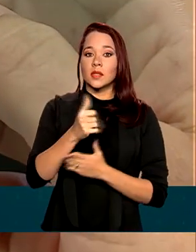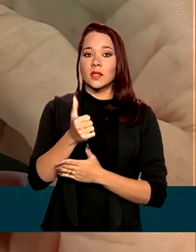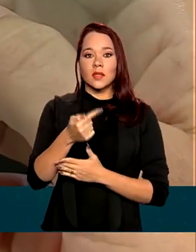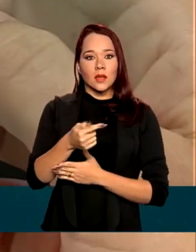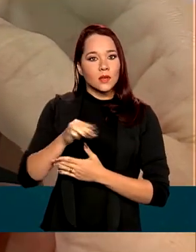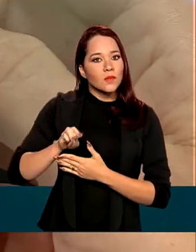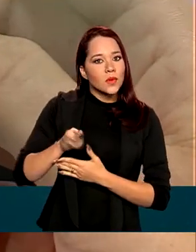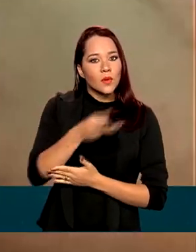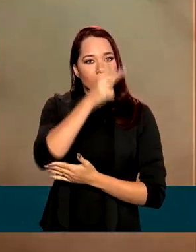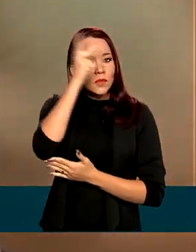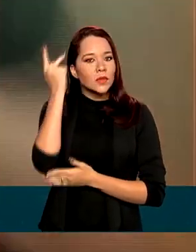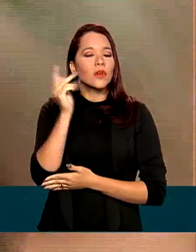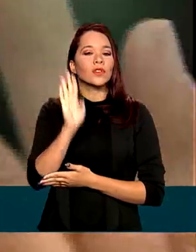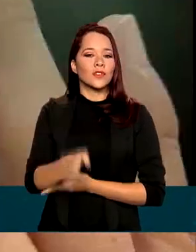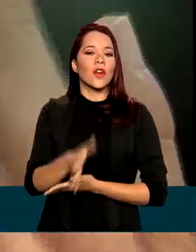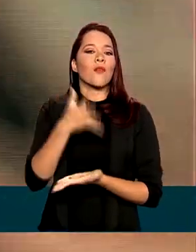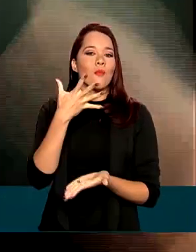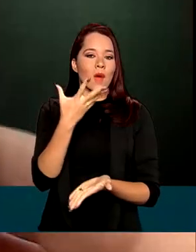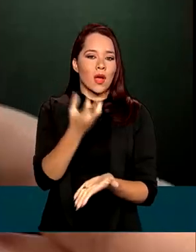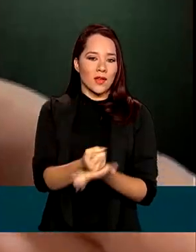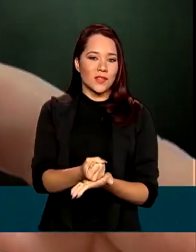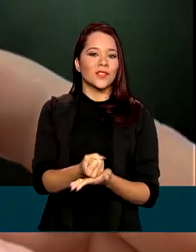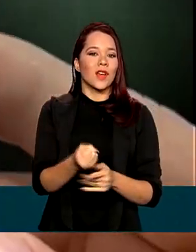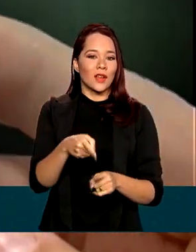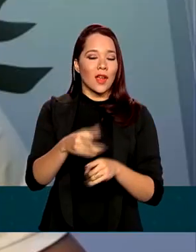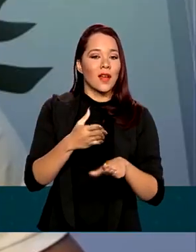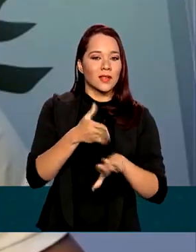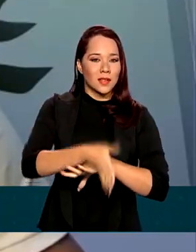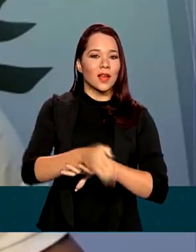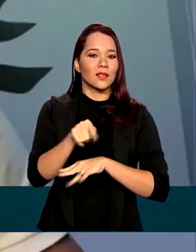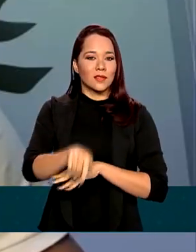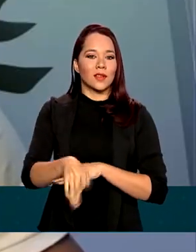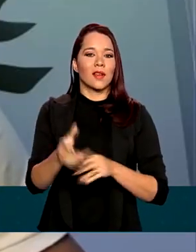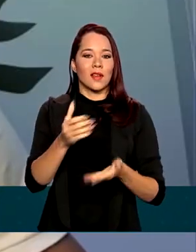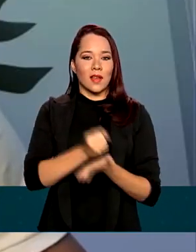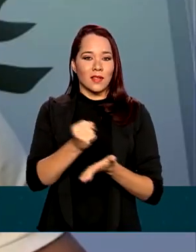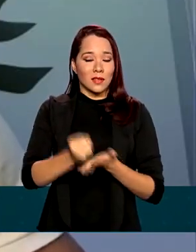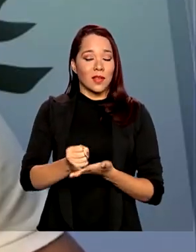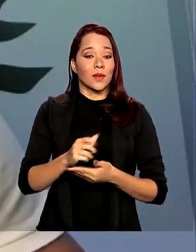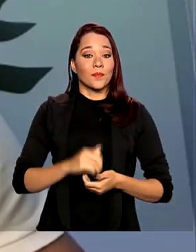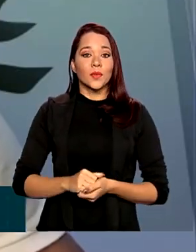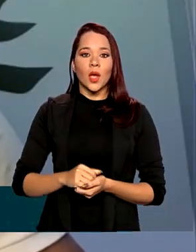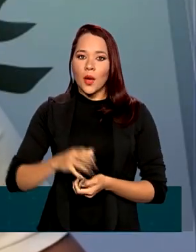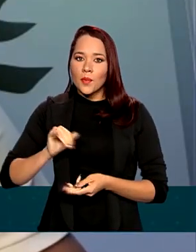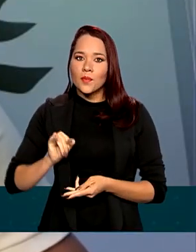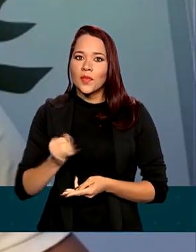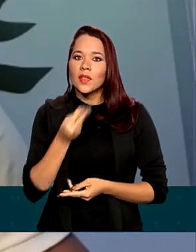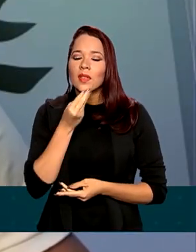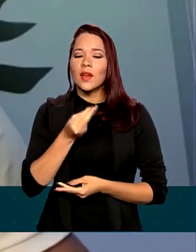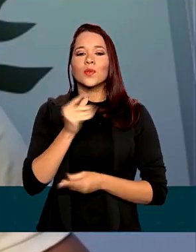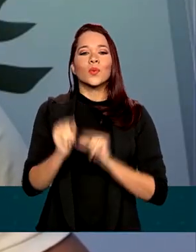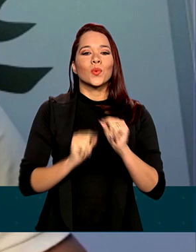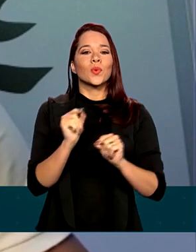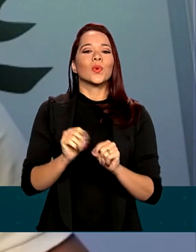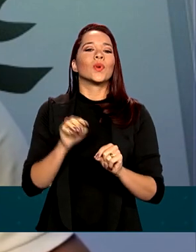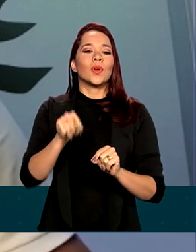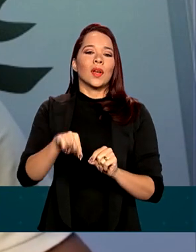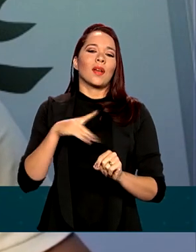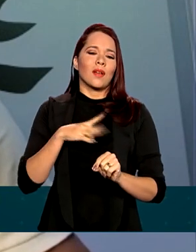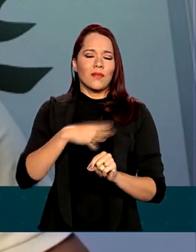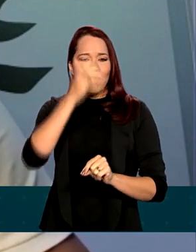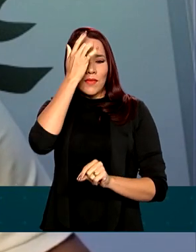milhões de pessoas já têm acesso a ela. A principal vantagem desse aplicativo é a praticidade.